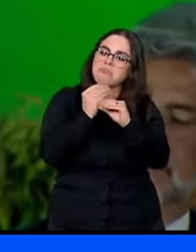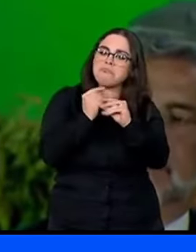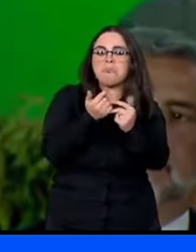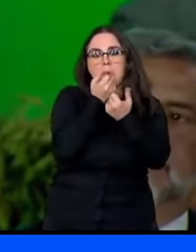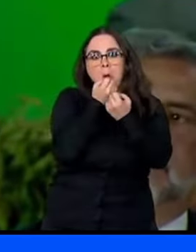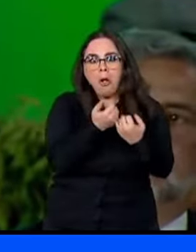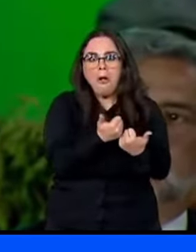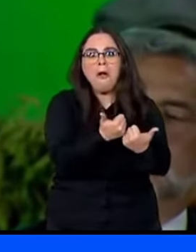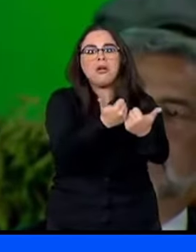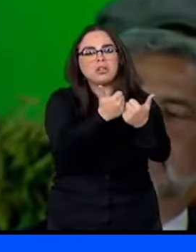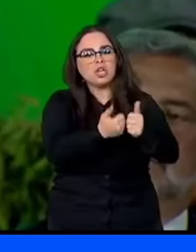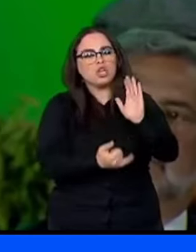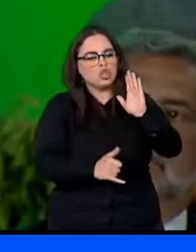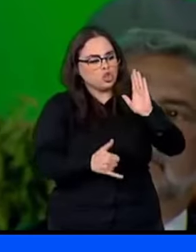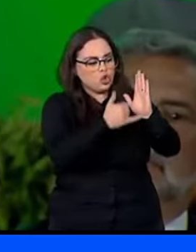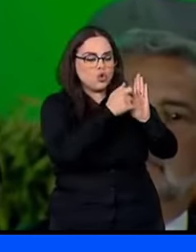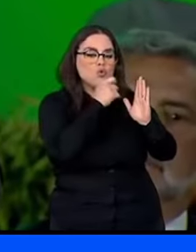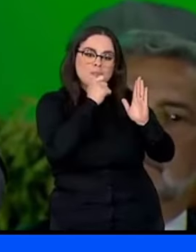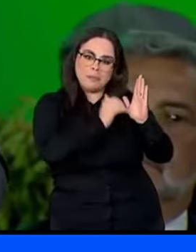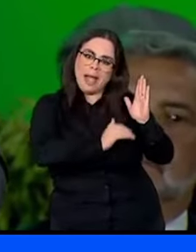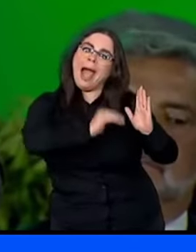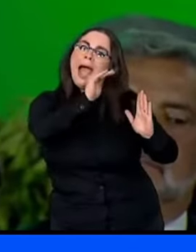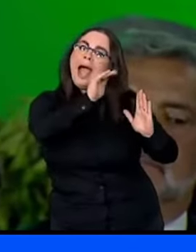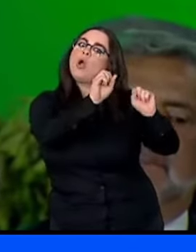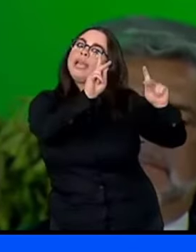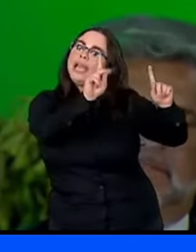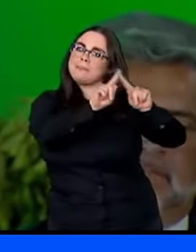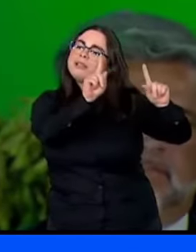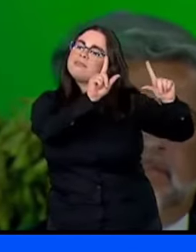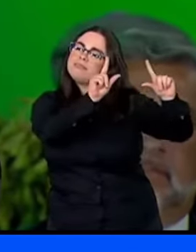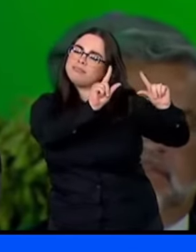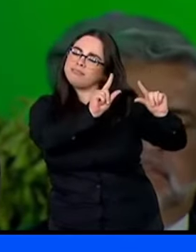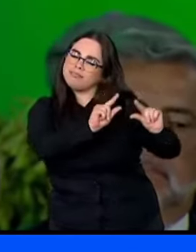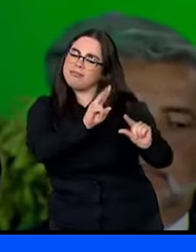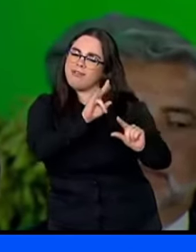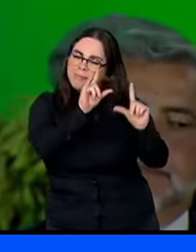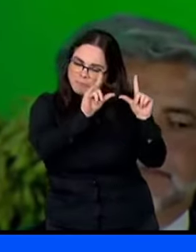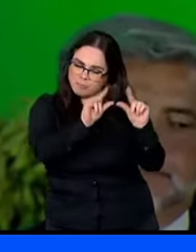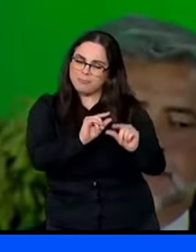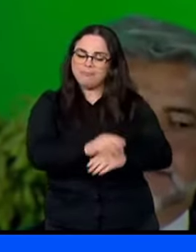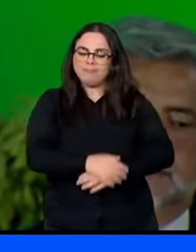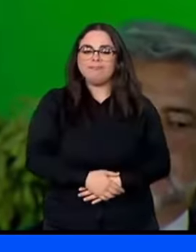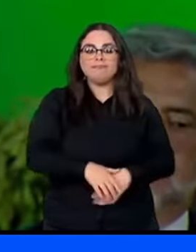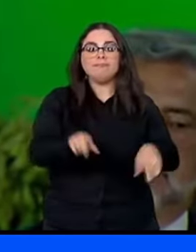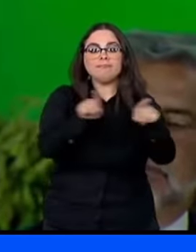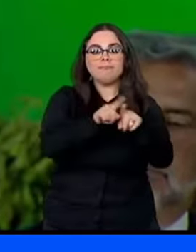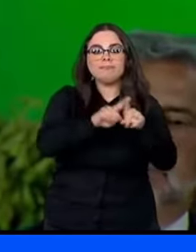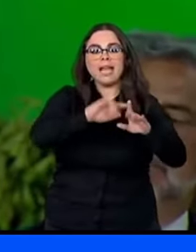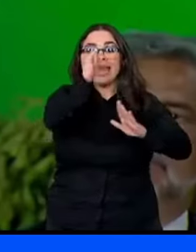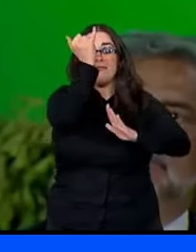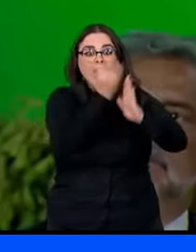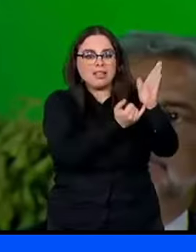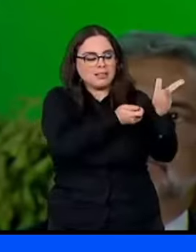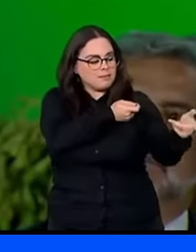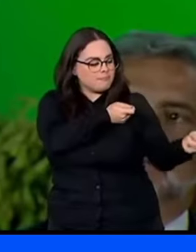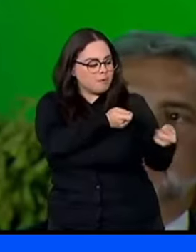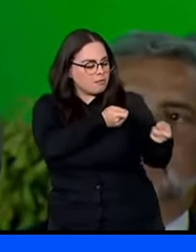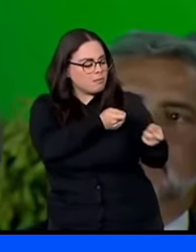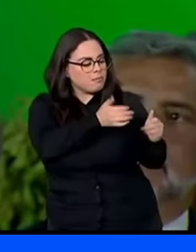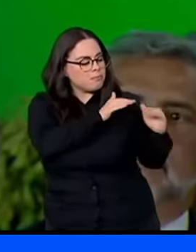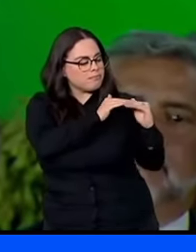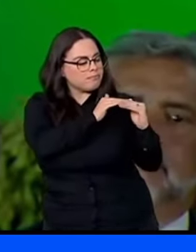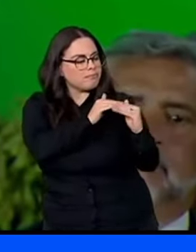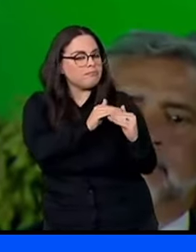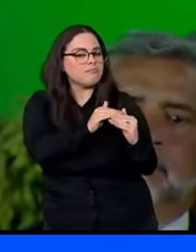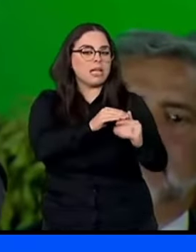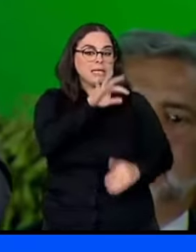A taxa de juros ainda é a mais alta Mas ela vai dar de CD Nós temos a inflação controlada Nós